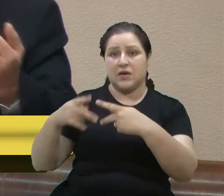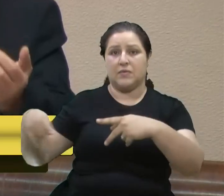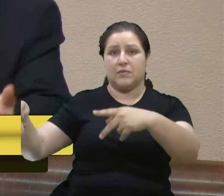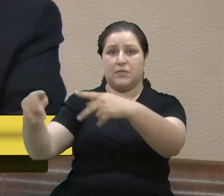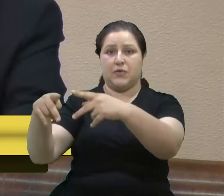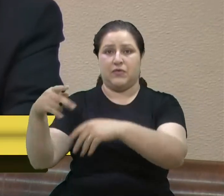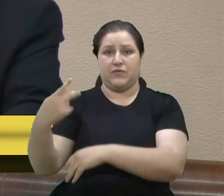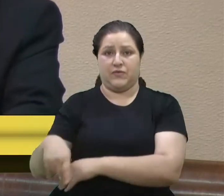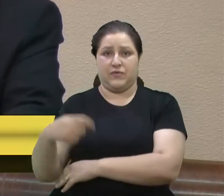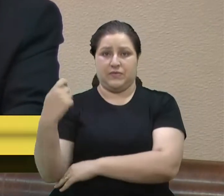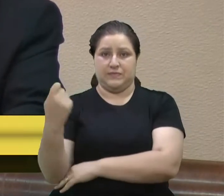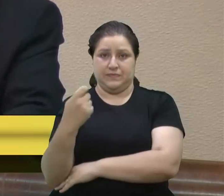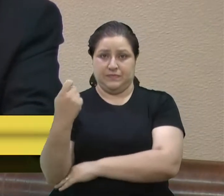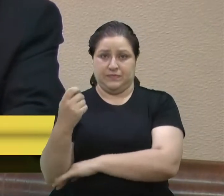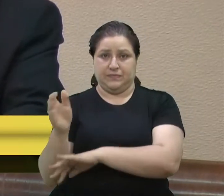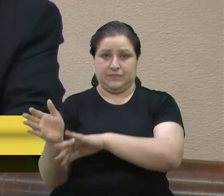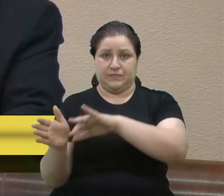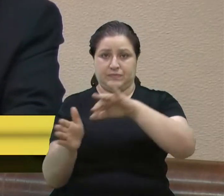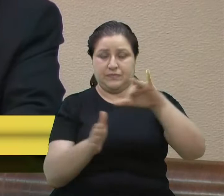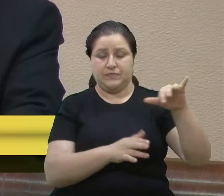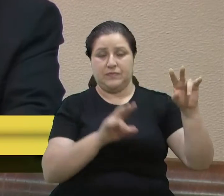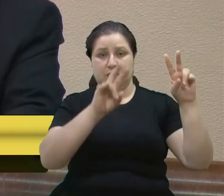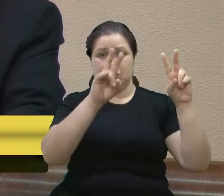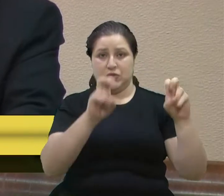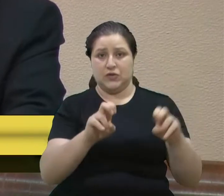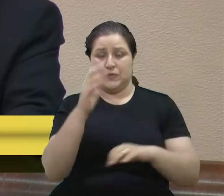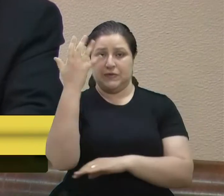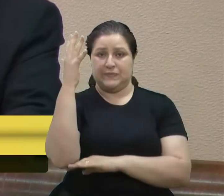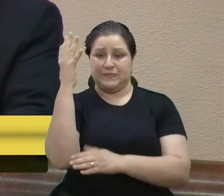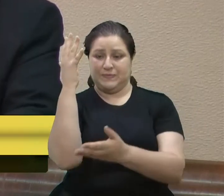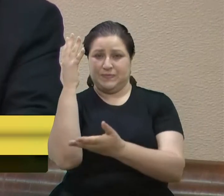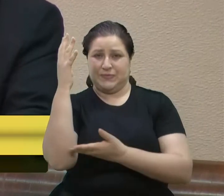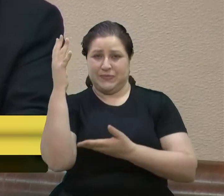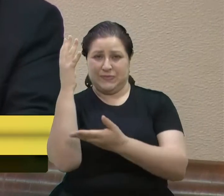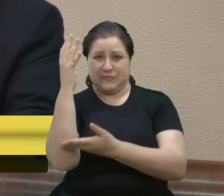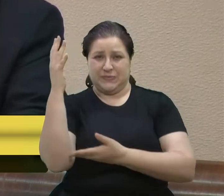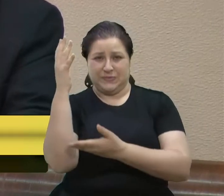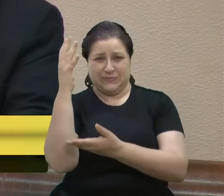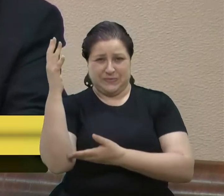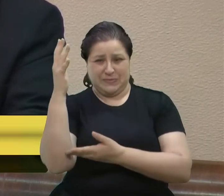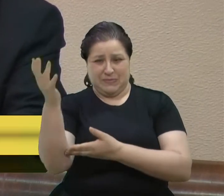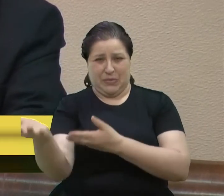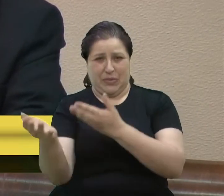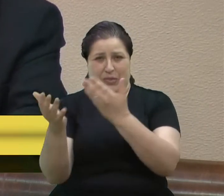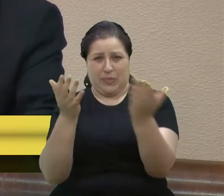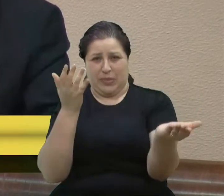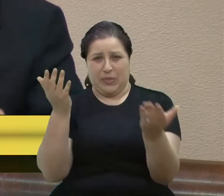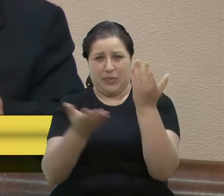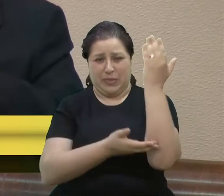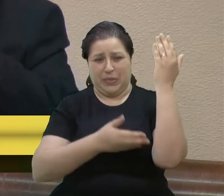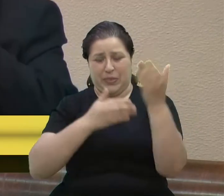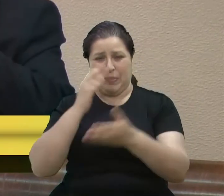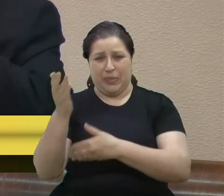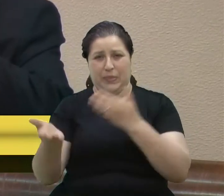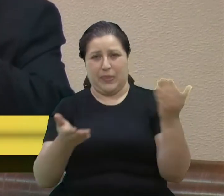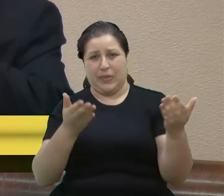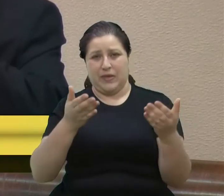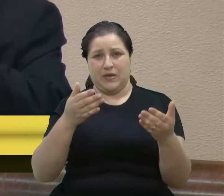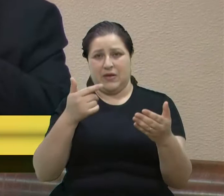Sobre o desmatamento ilegal na Amazônia, assim como outras práticas,